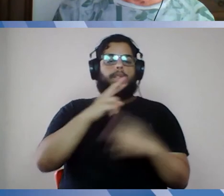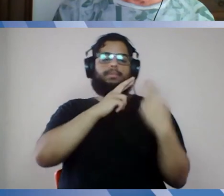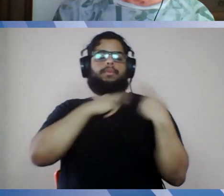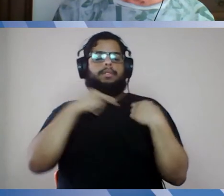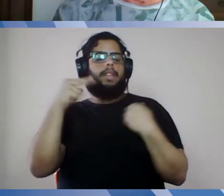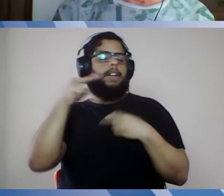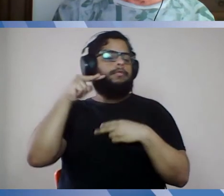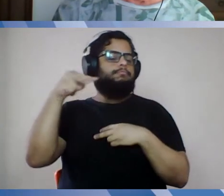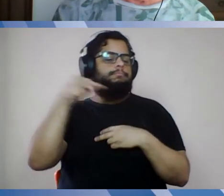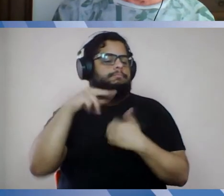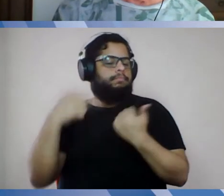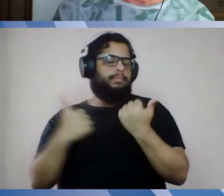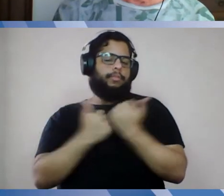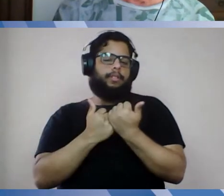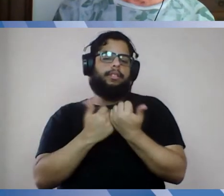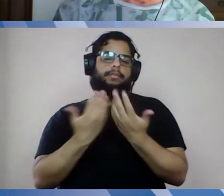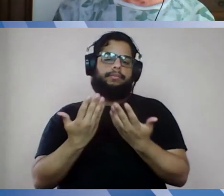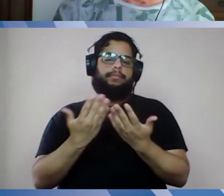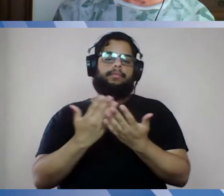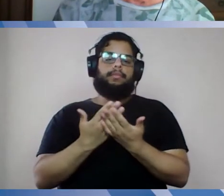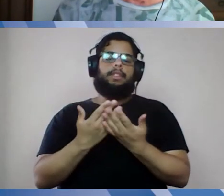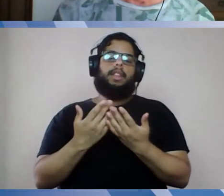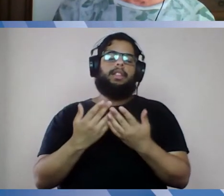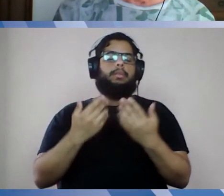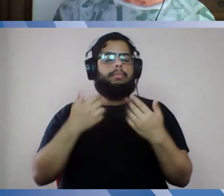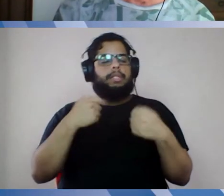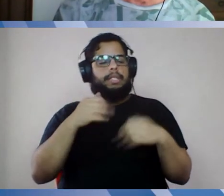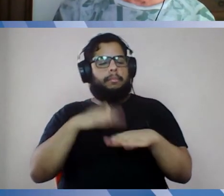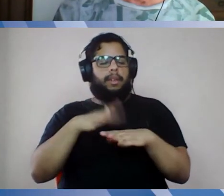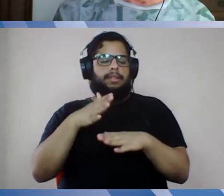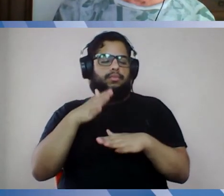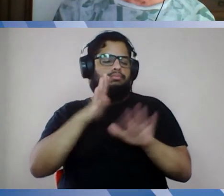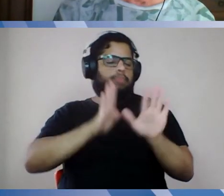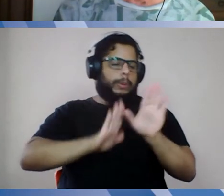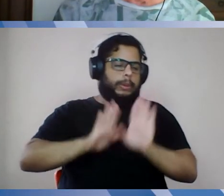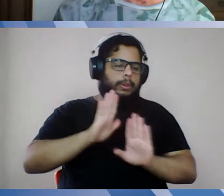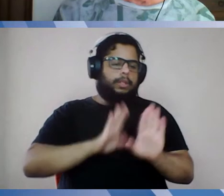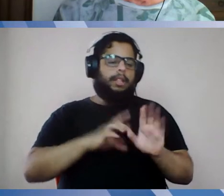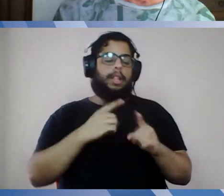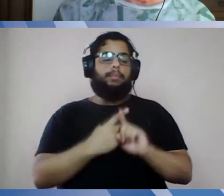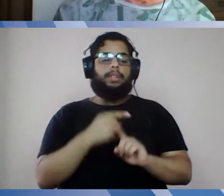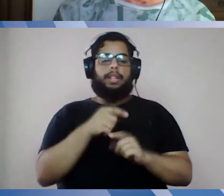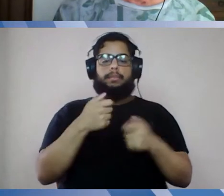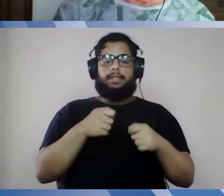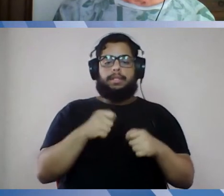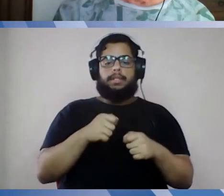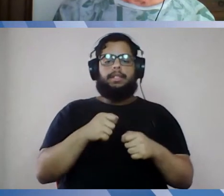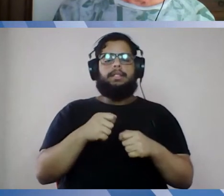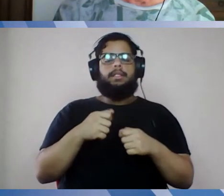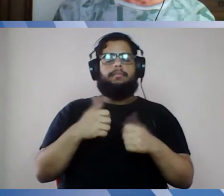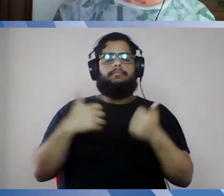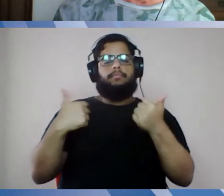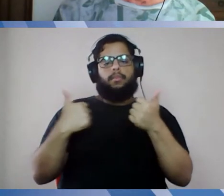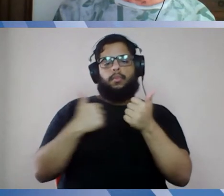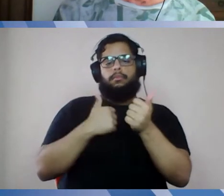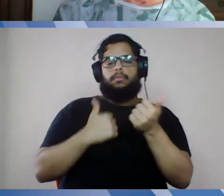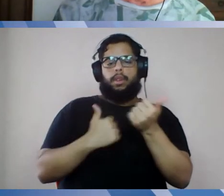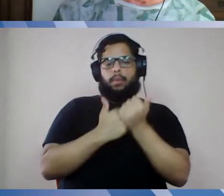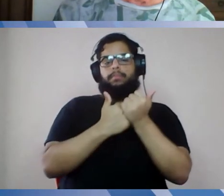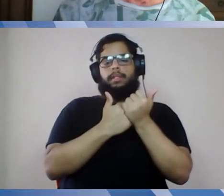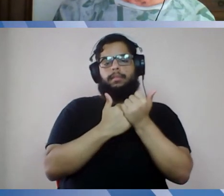envolvidas, envolvendo maior cuidado com esse aluno, porque ele tem que ter um maior acompanhamento de perto, com